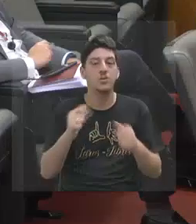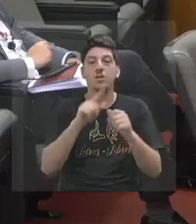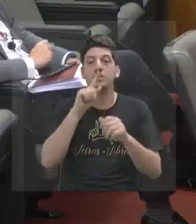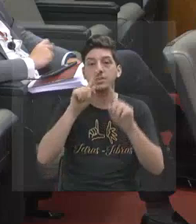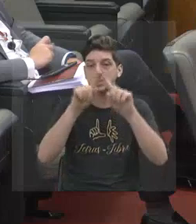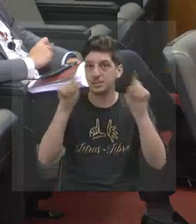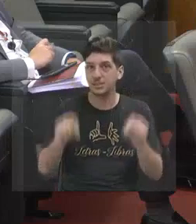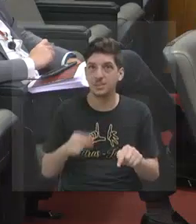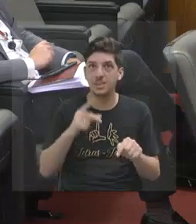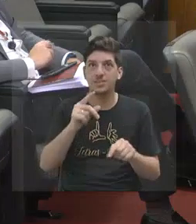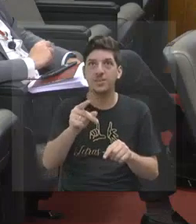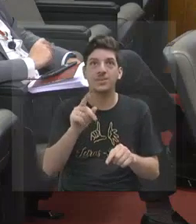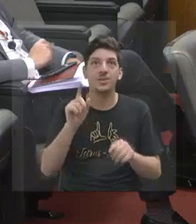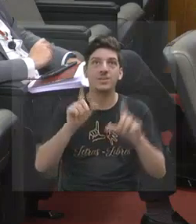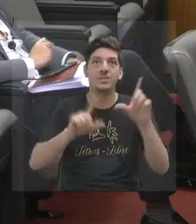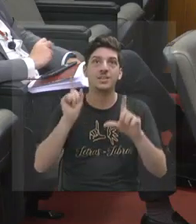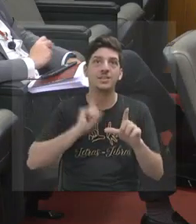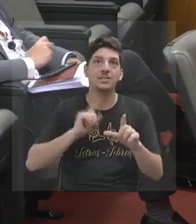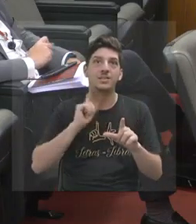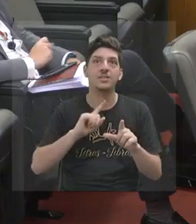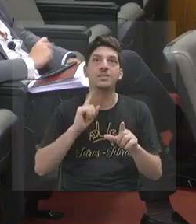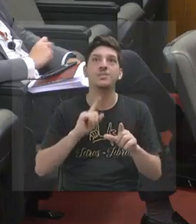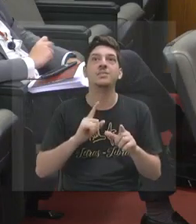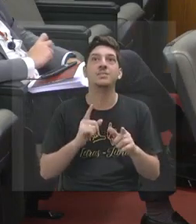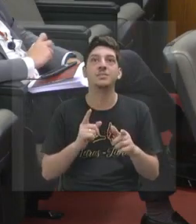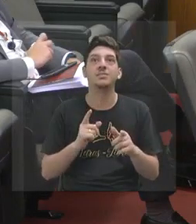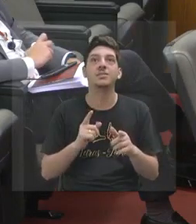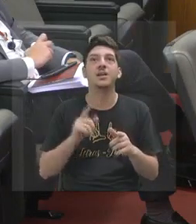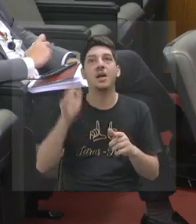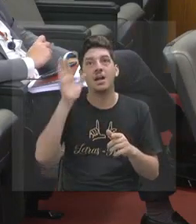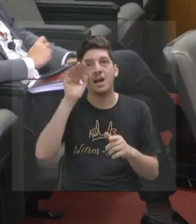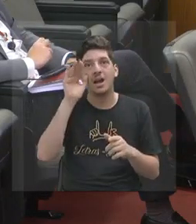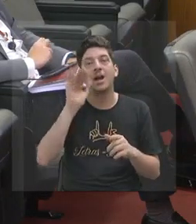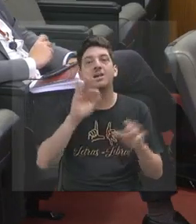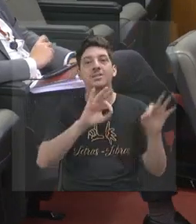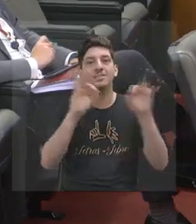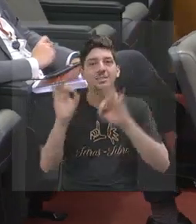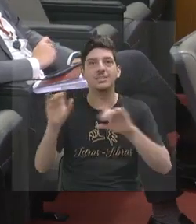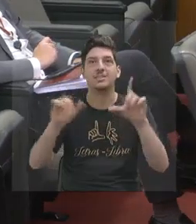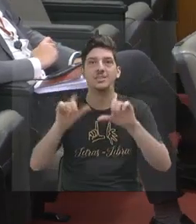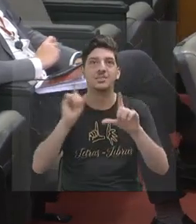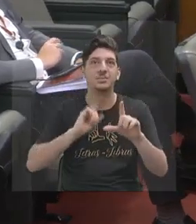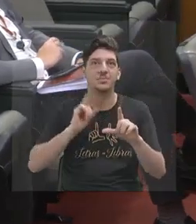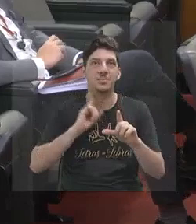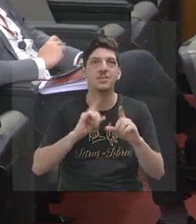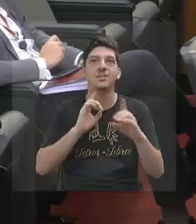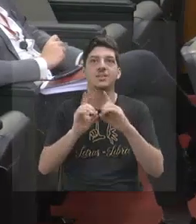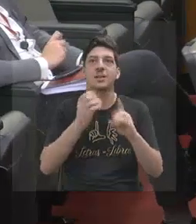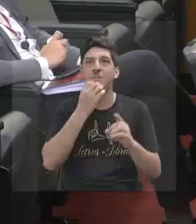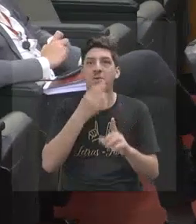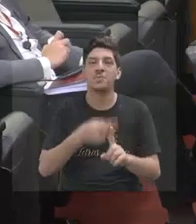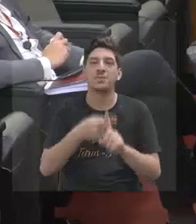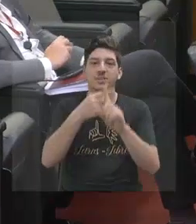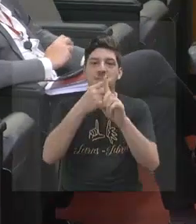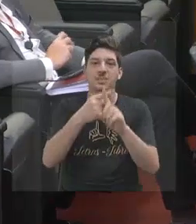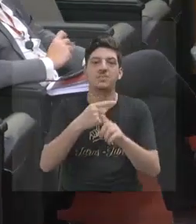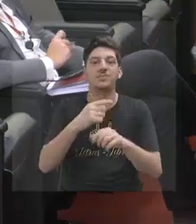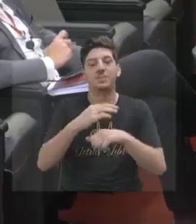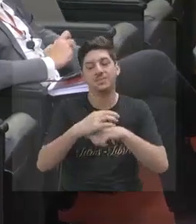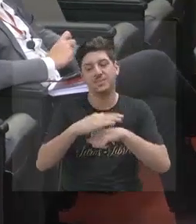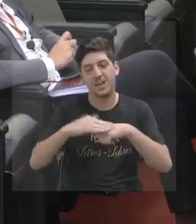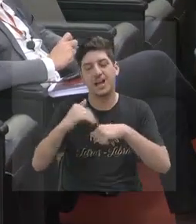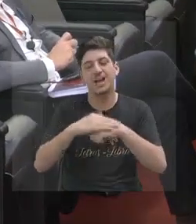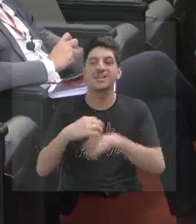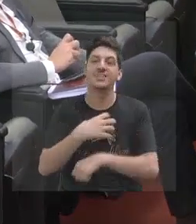Minas, eu visito muito o secretário Bernard na Rede Minas, a gente tem um bom diálogo, então eu tenho um carinho grande por vocês, que sempre me recebem com